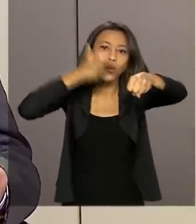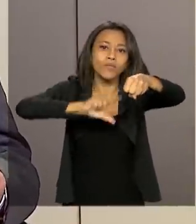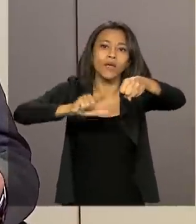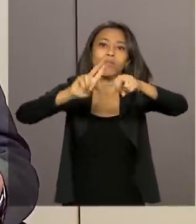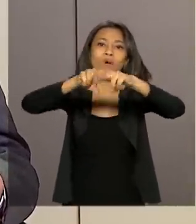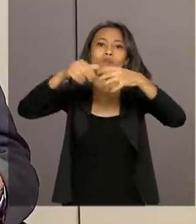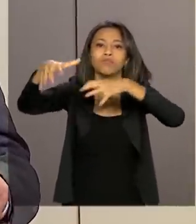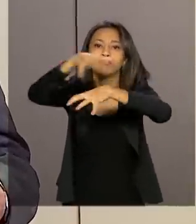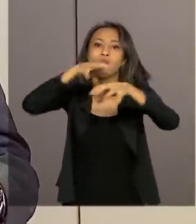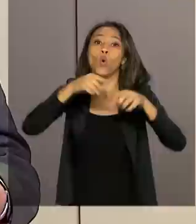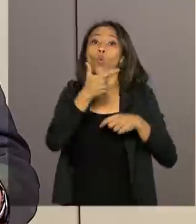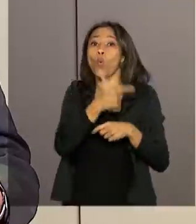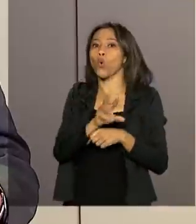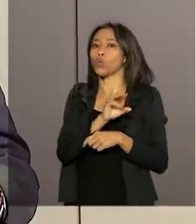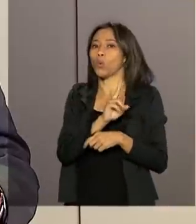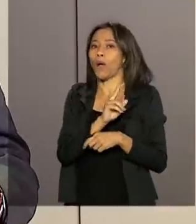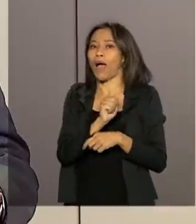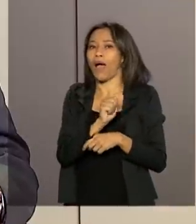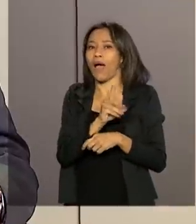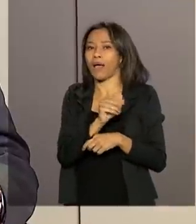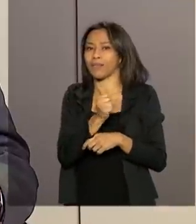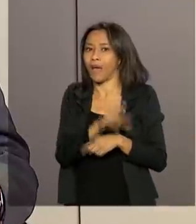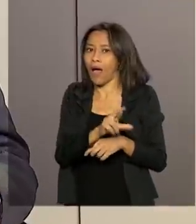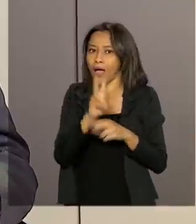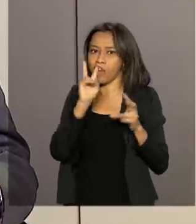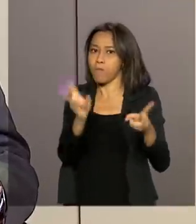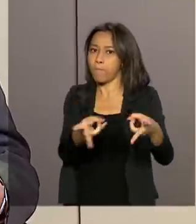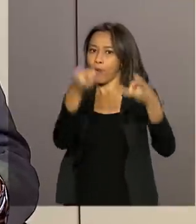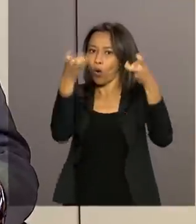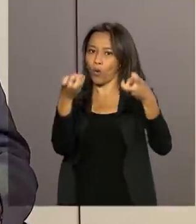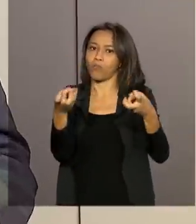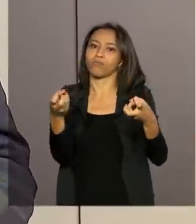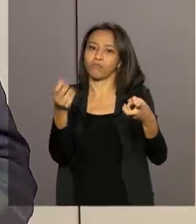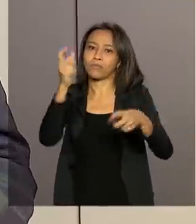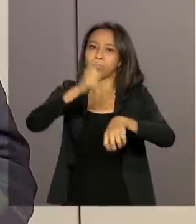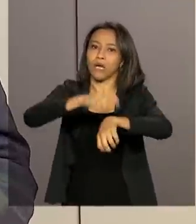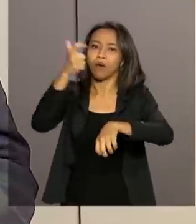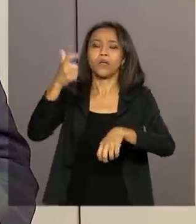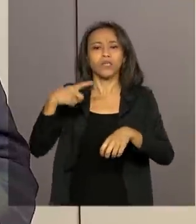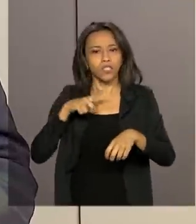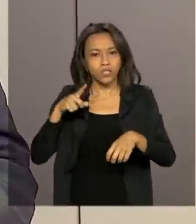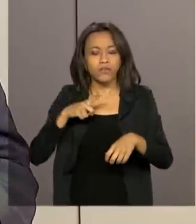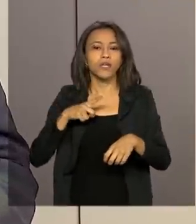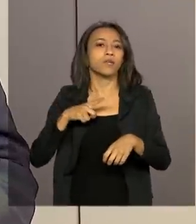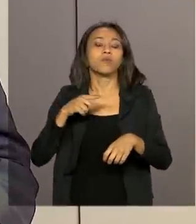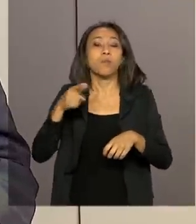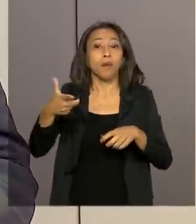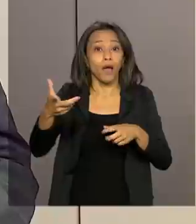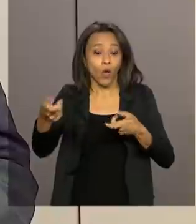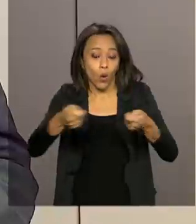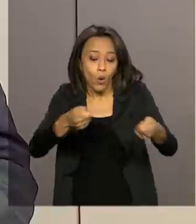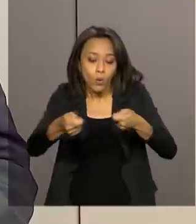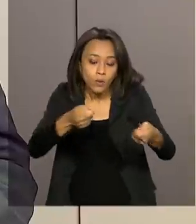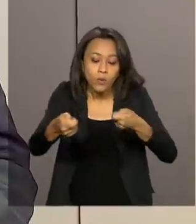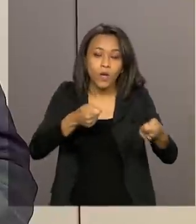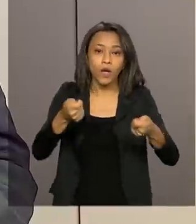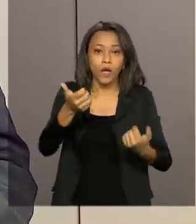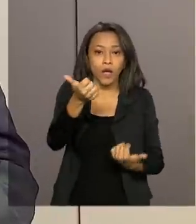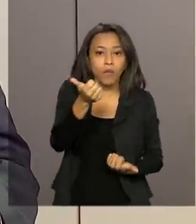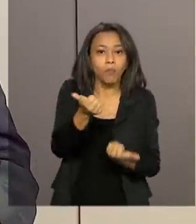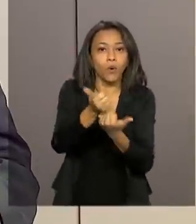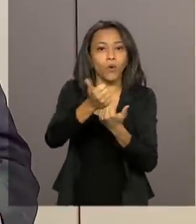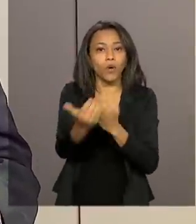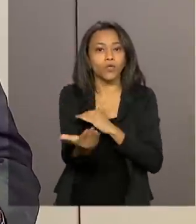Então, é importante que nós tenhamos essa conjugação de esforço e, para efeito de monitoramento, controle e apoio à